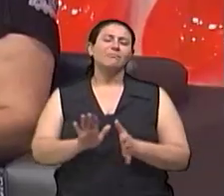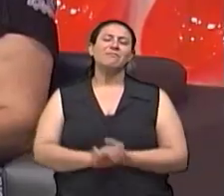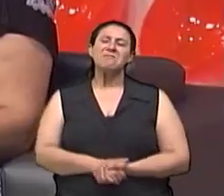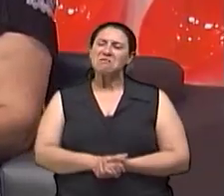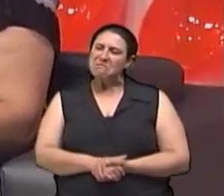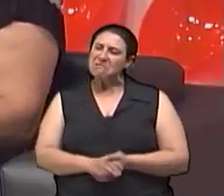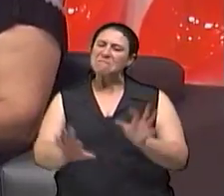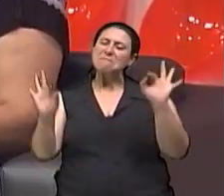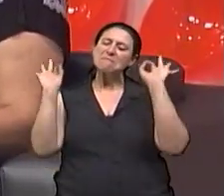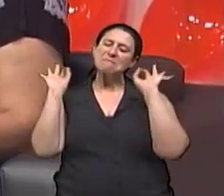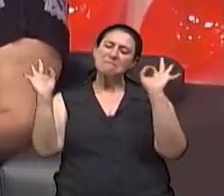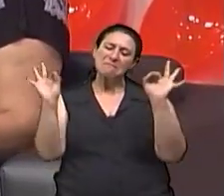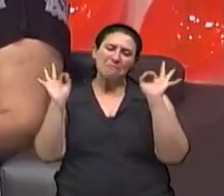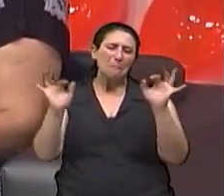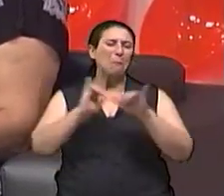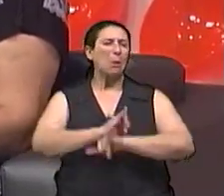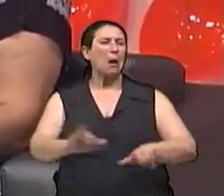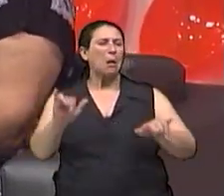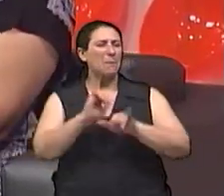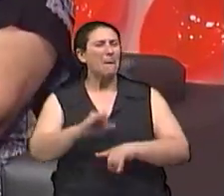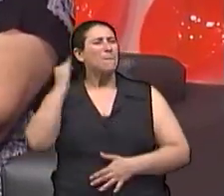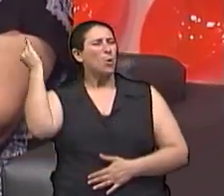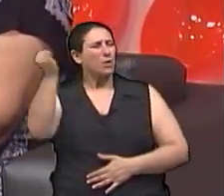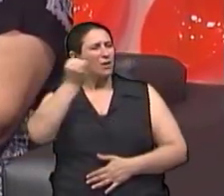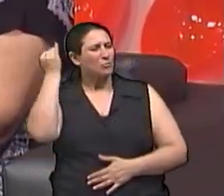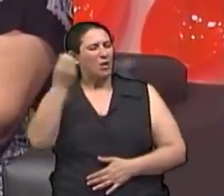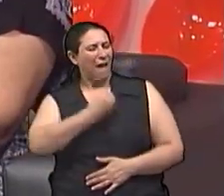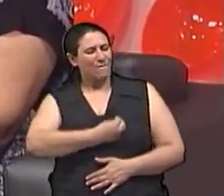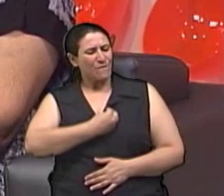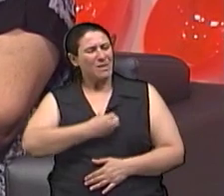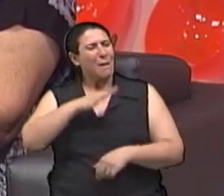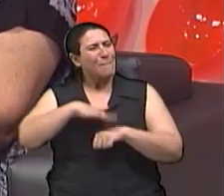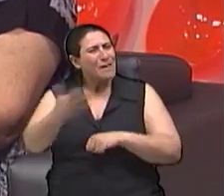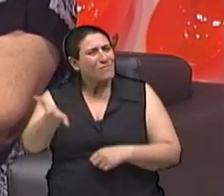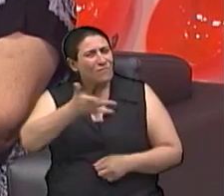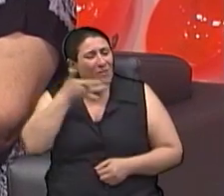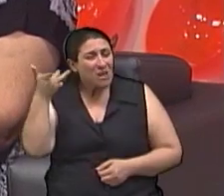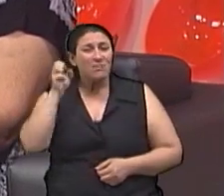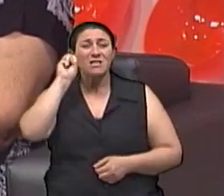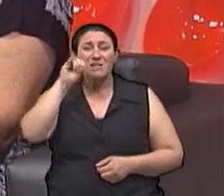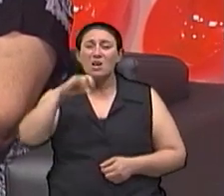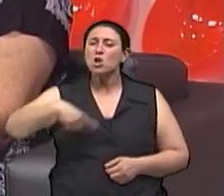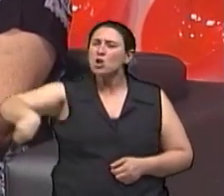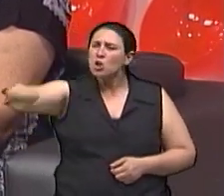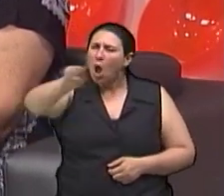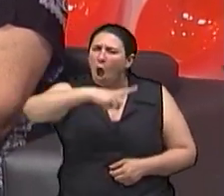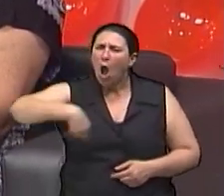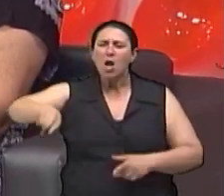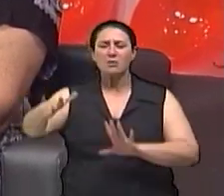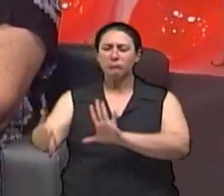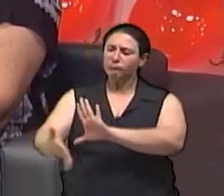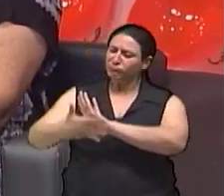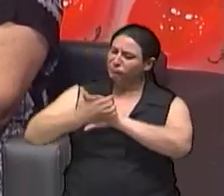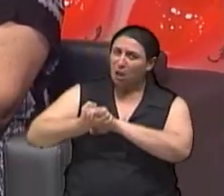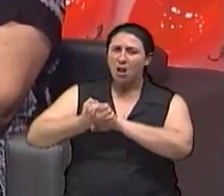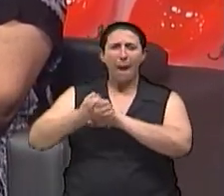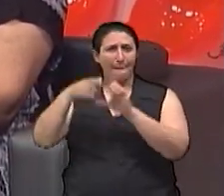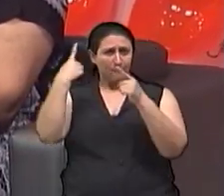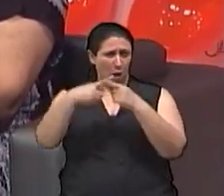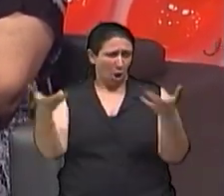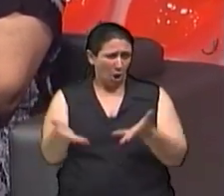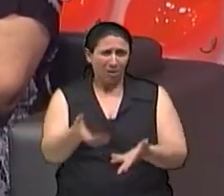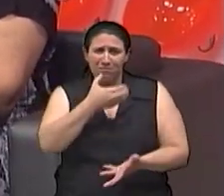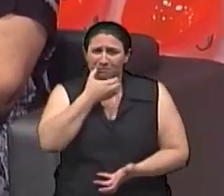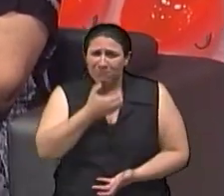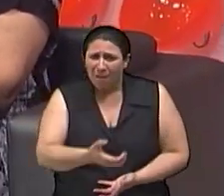programa Mas a gente sabe Que a vida fica muito mais fácil Se a gente está de mãos dadas Principalmente nessas épocas do